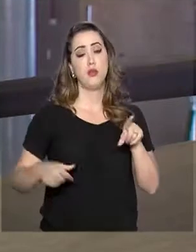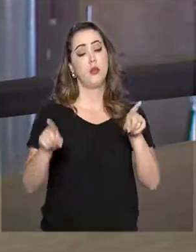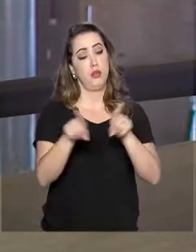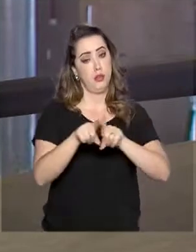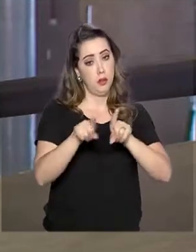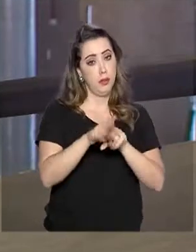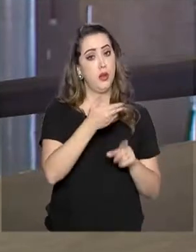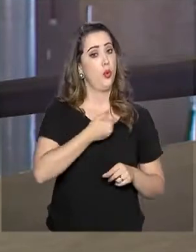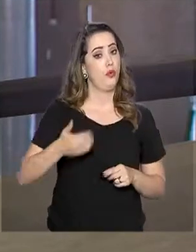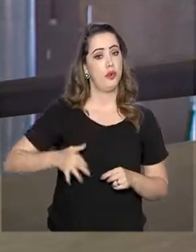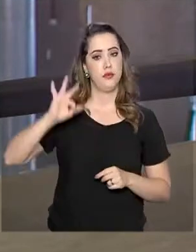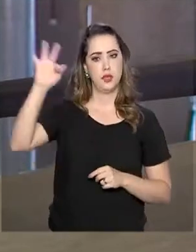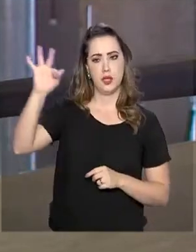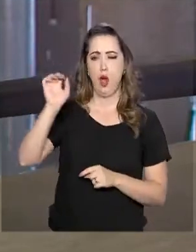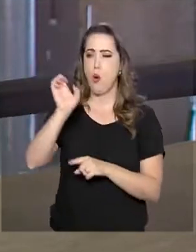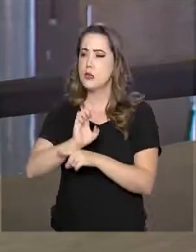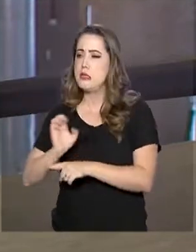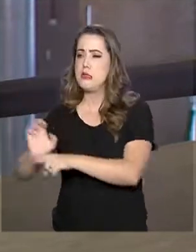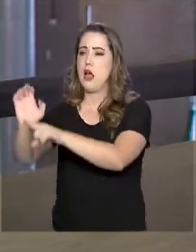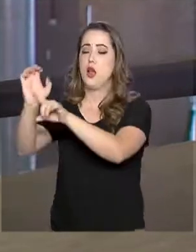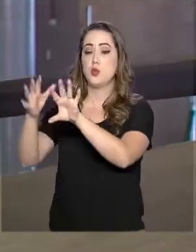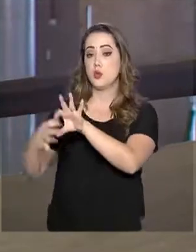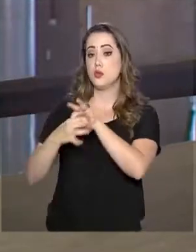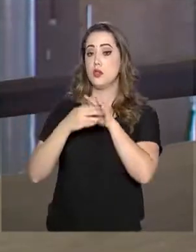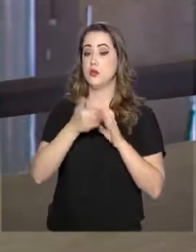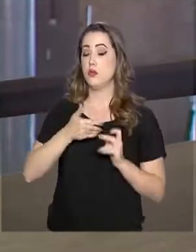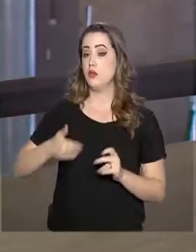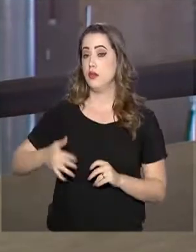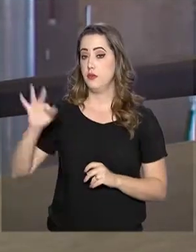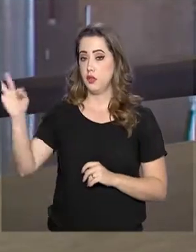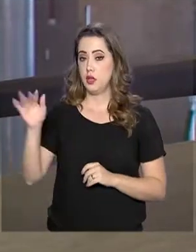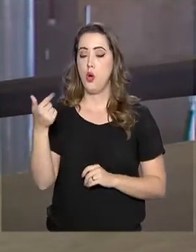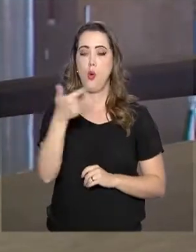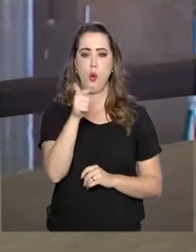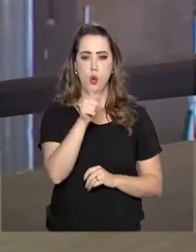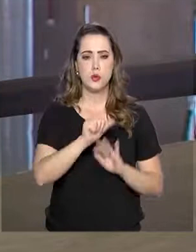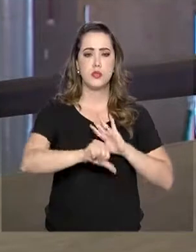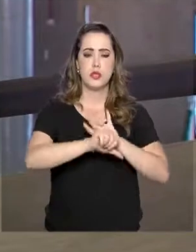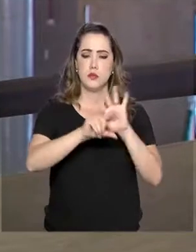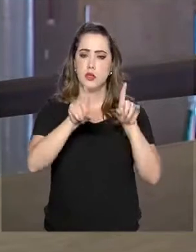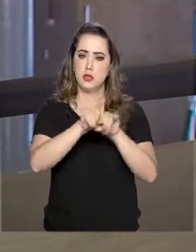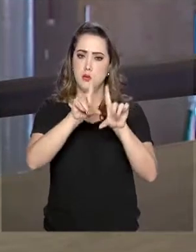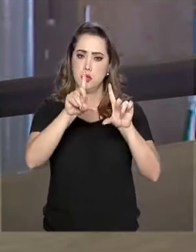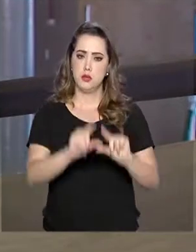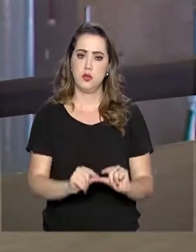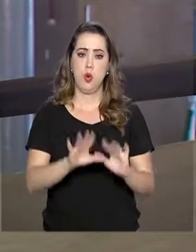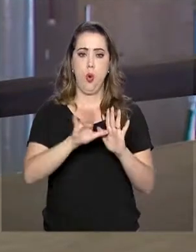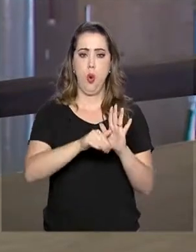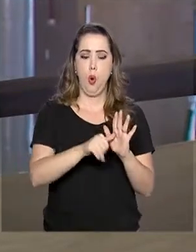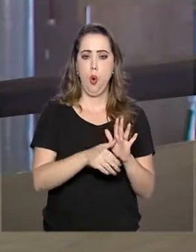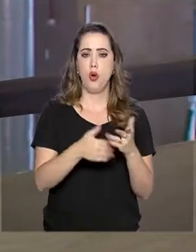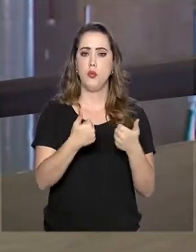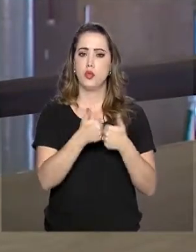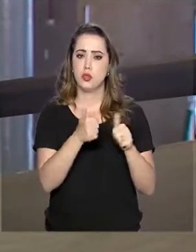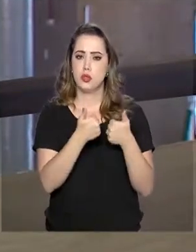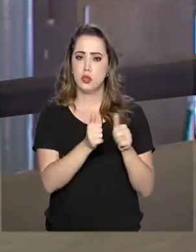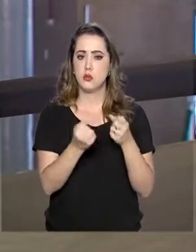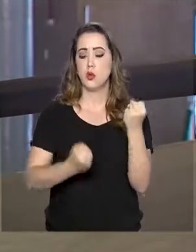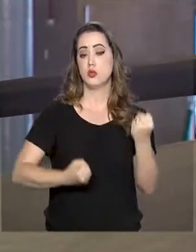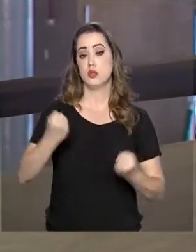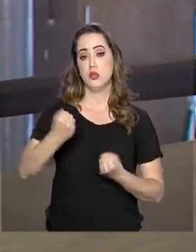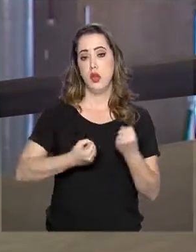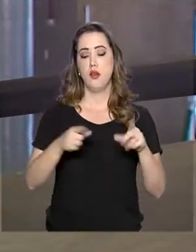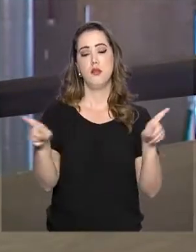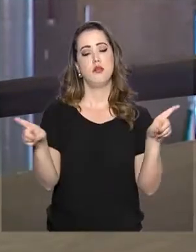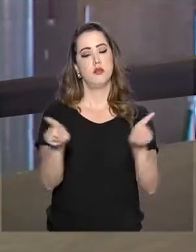e o governo federal. Outros crimes que também apresentaram redução foram roubo de carga de veículo